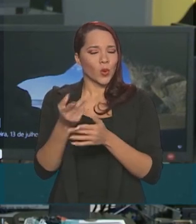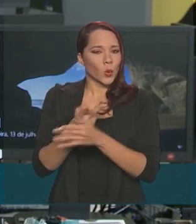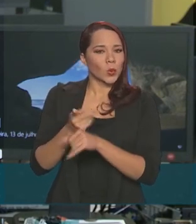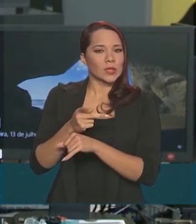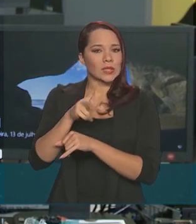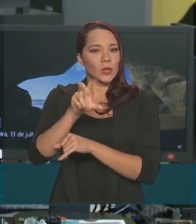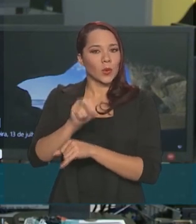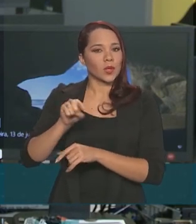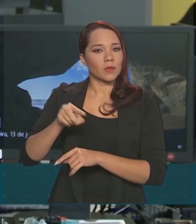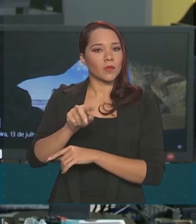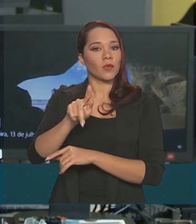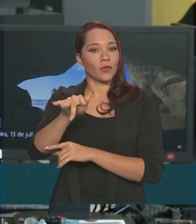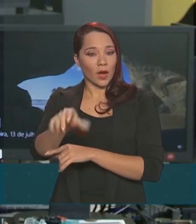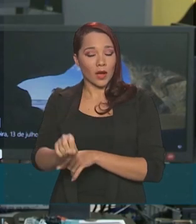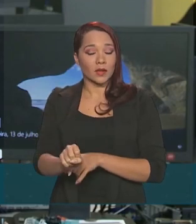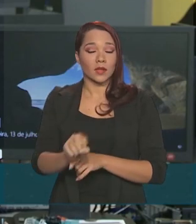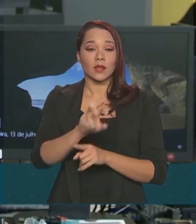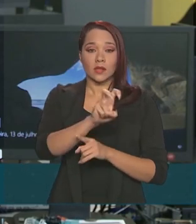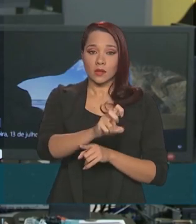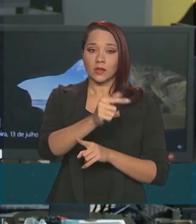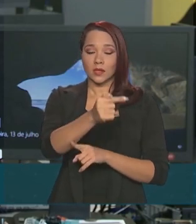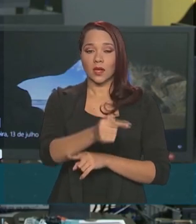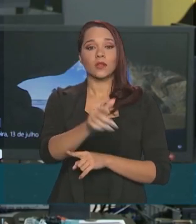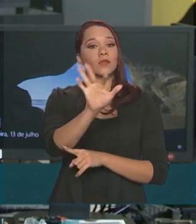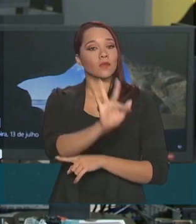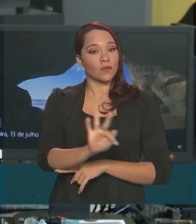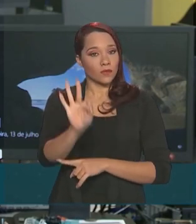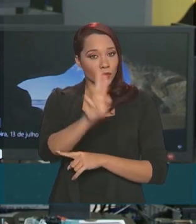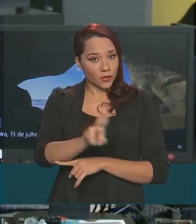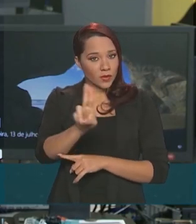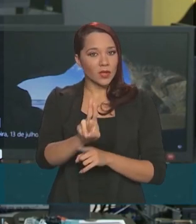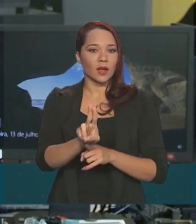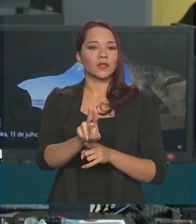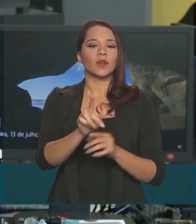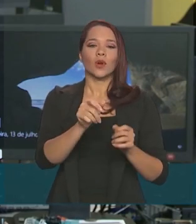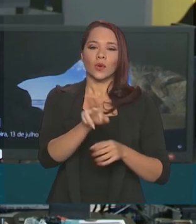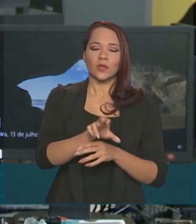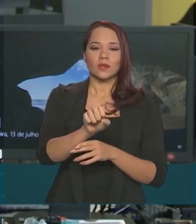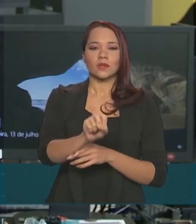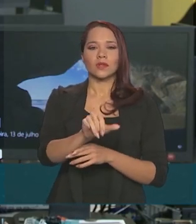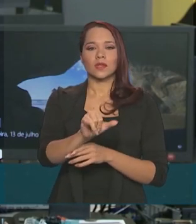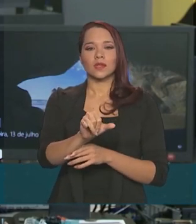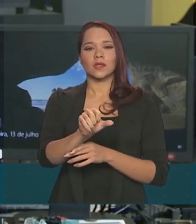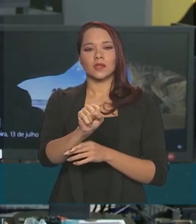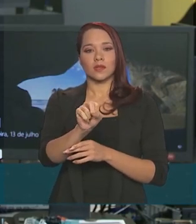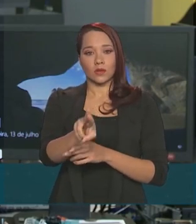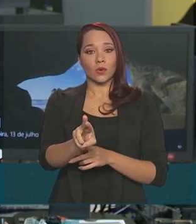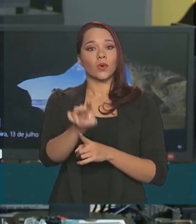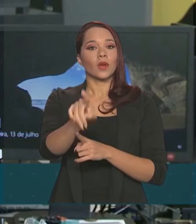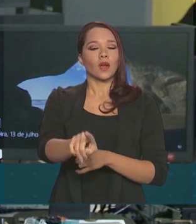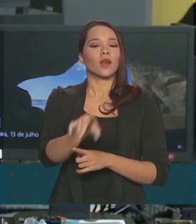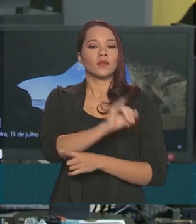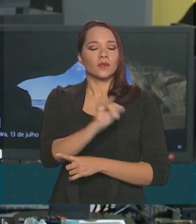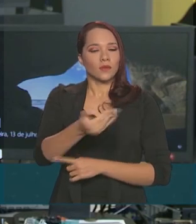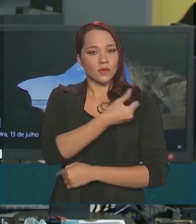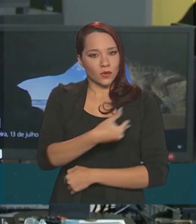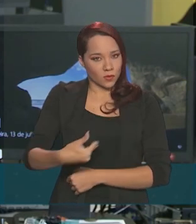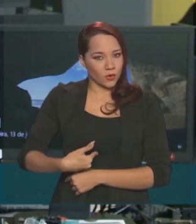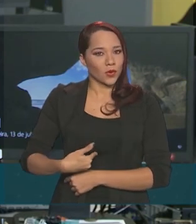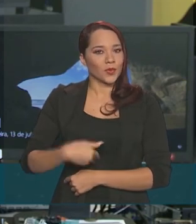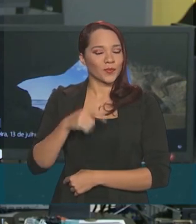vagas em 57 universidades públicas. Através do Sisu, instituições públicas de ensino superior